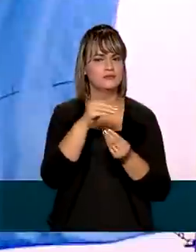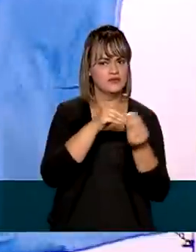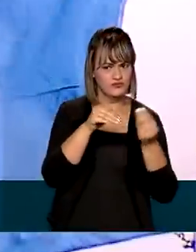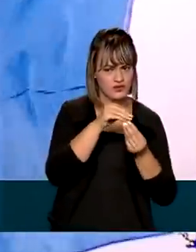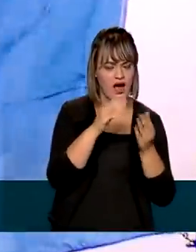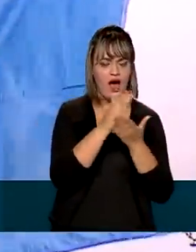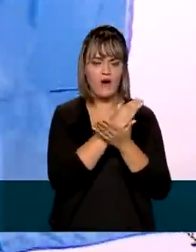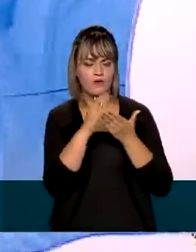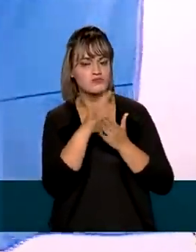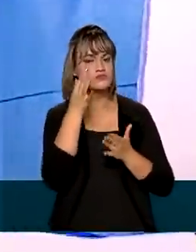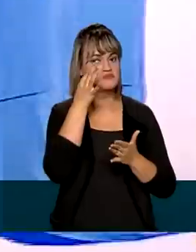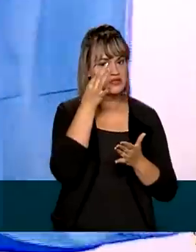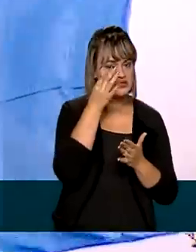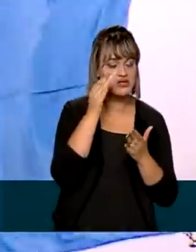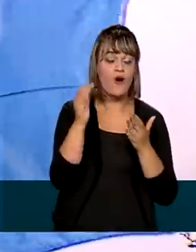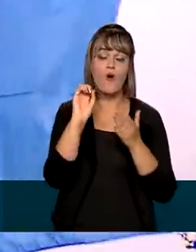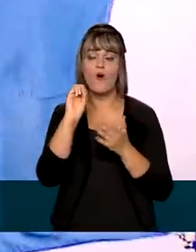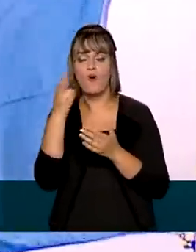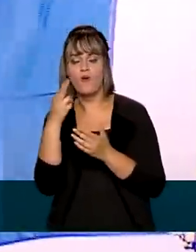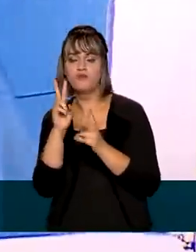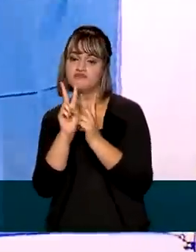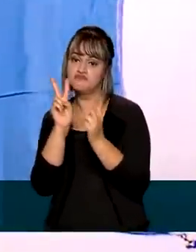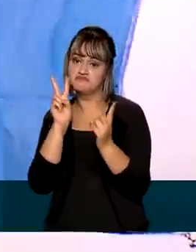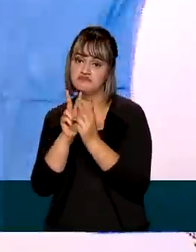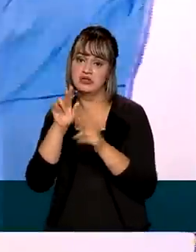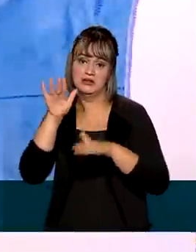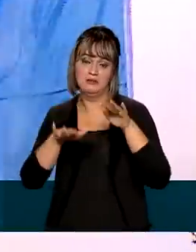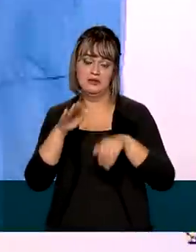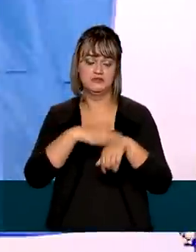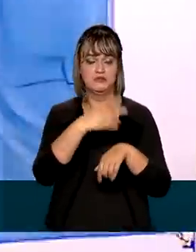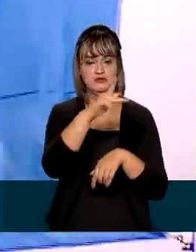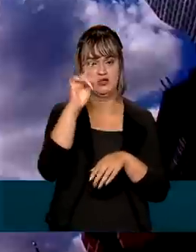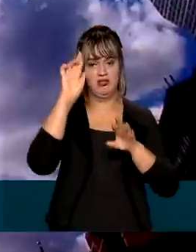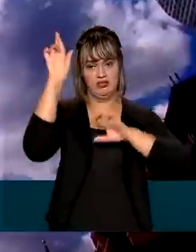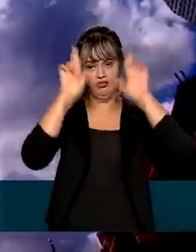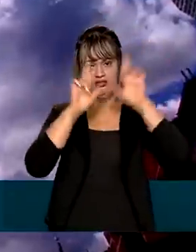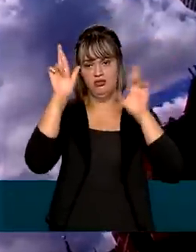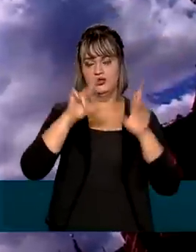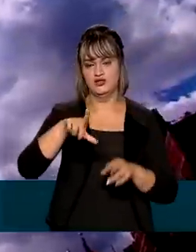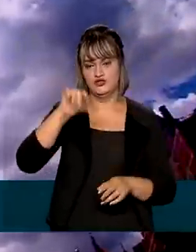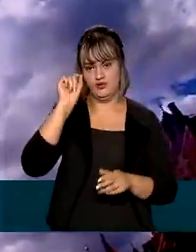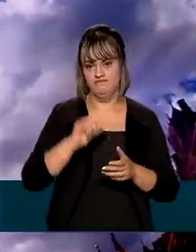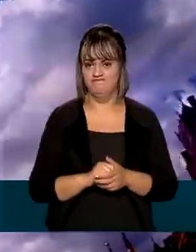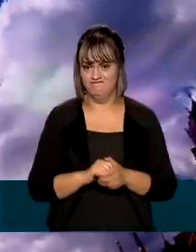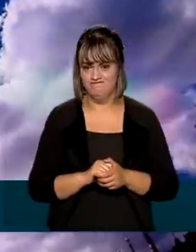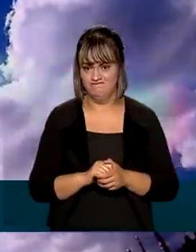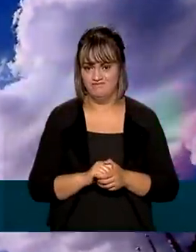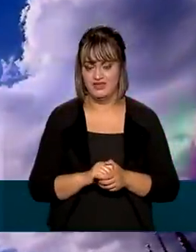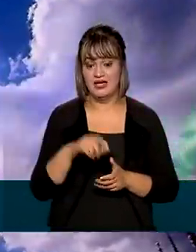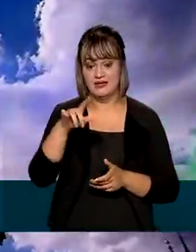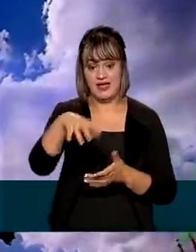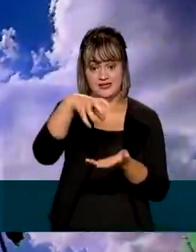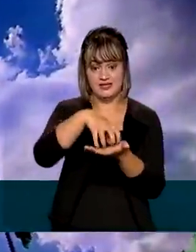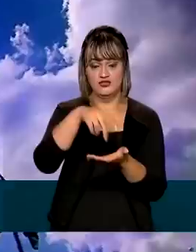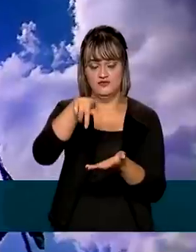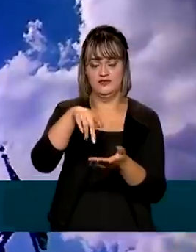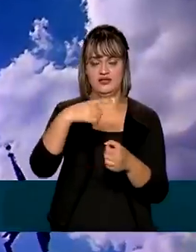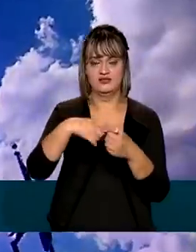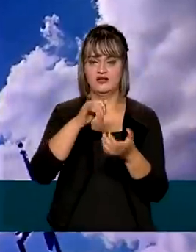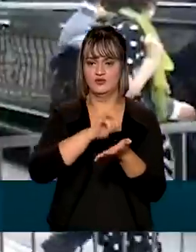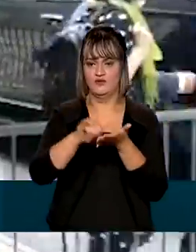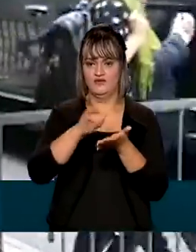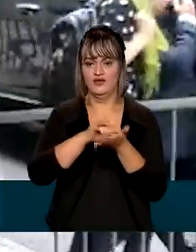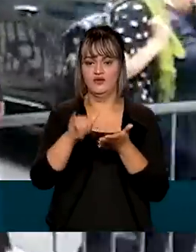Governantes poderão escolher se comparecem presencialmente à sede da organização em Nova Iorque ou se enviam mensagens